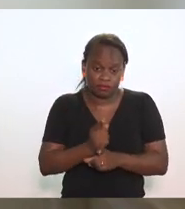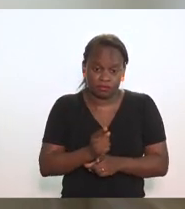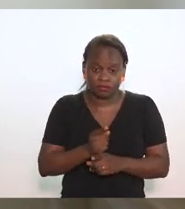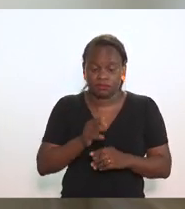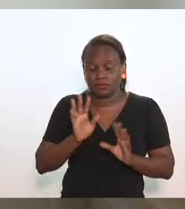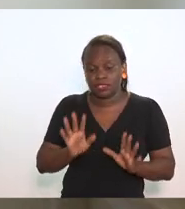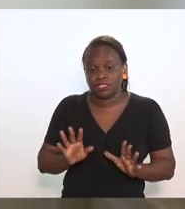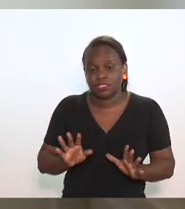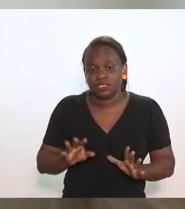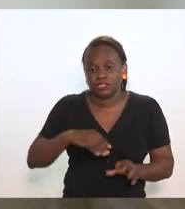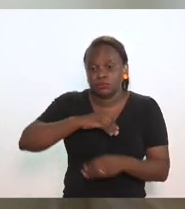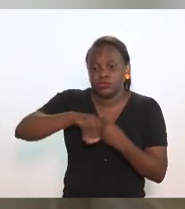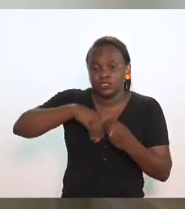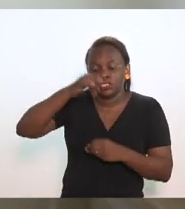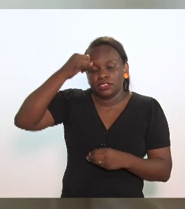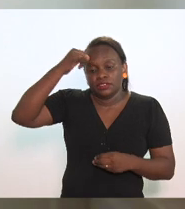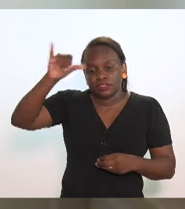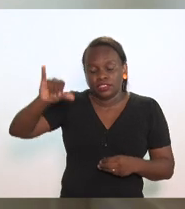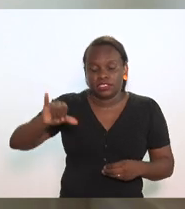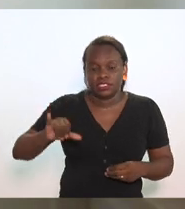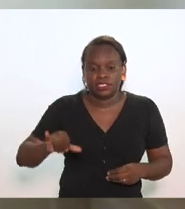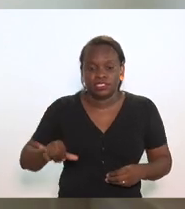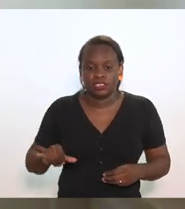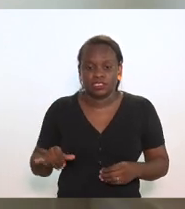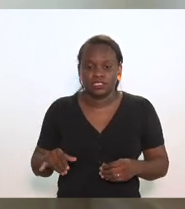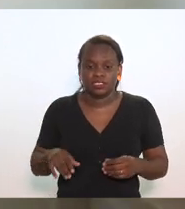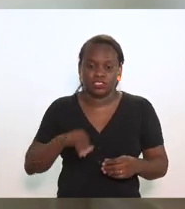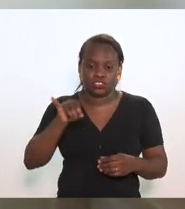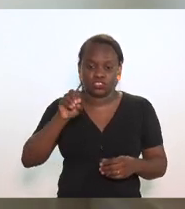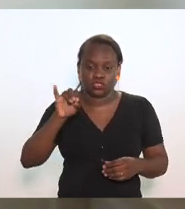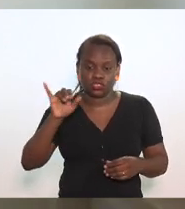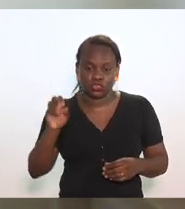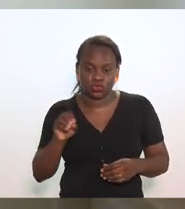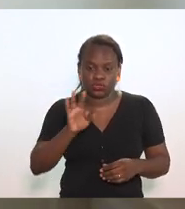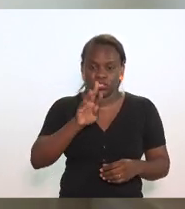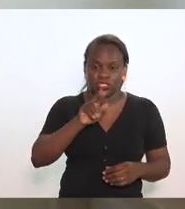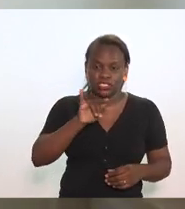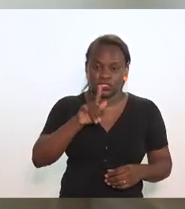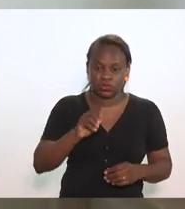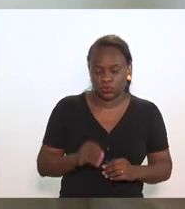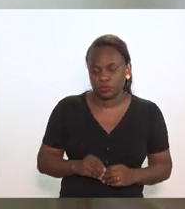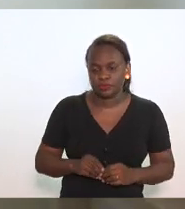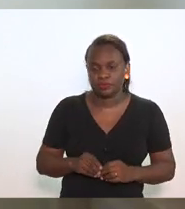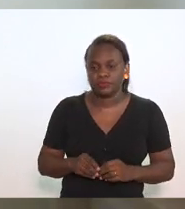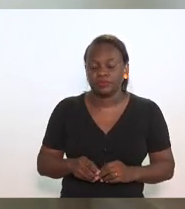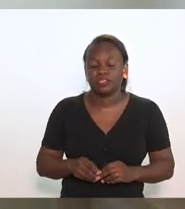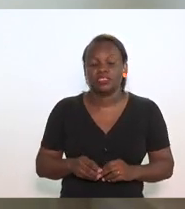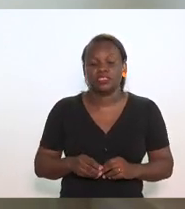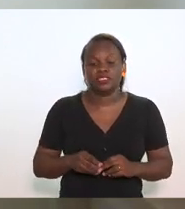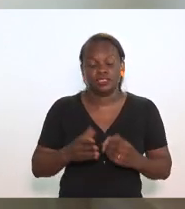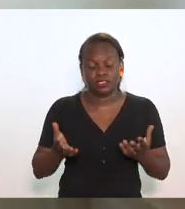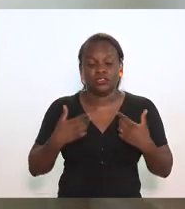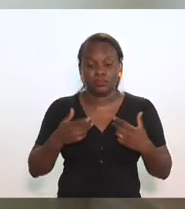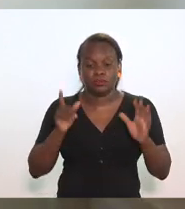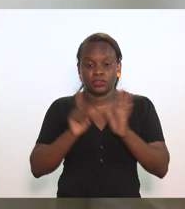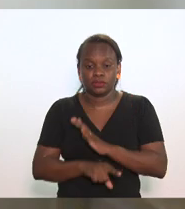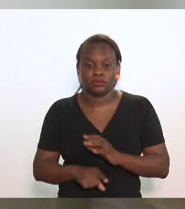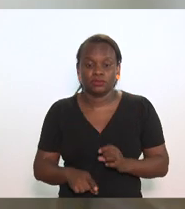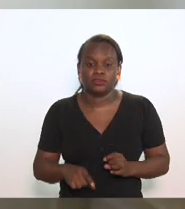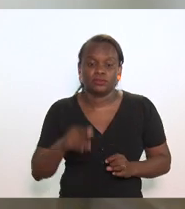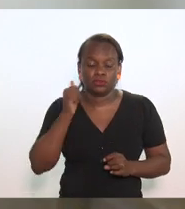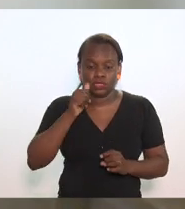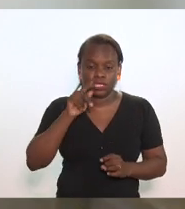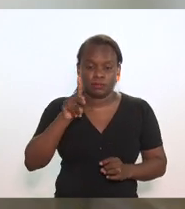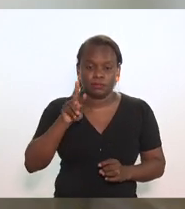desse para misturar joio com trigo então eu arguo da